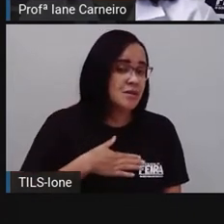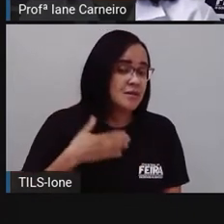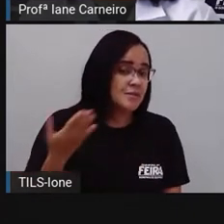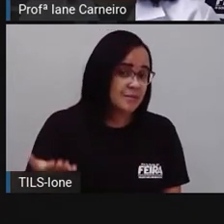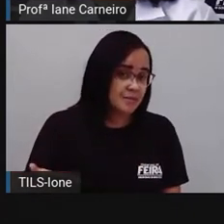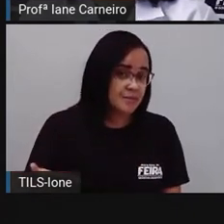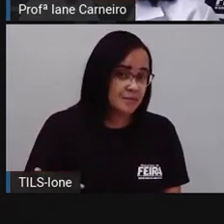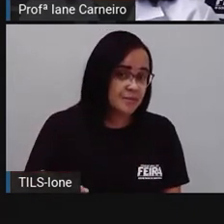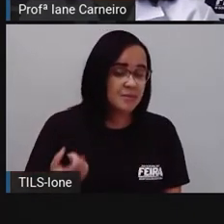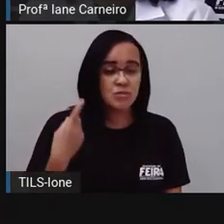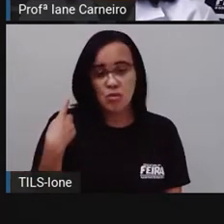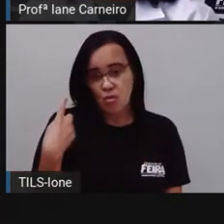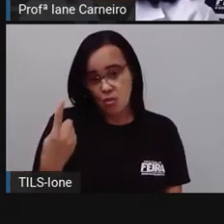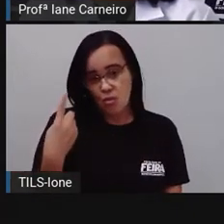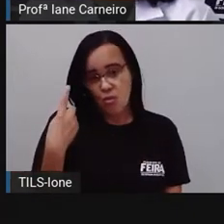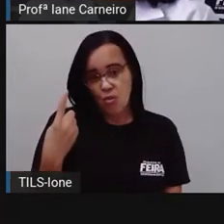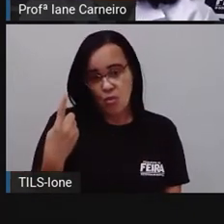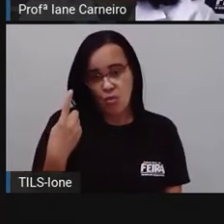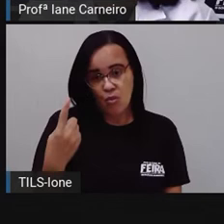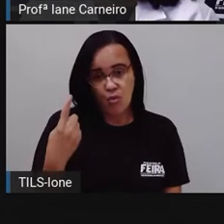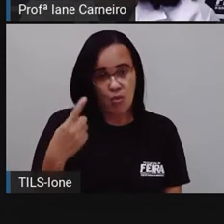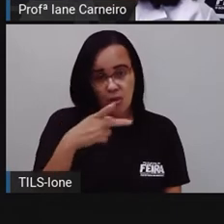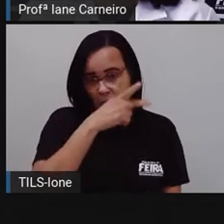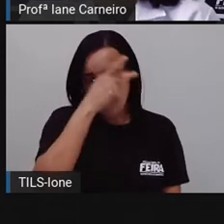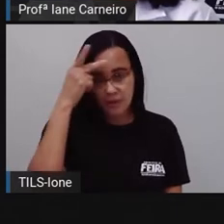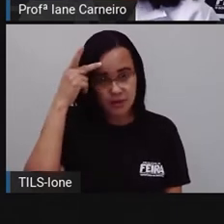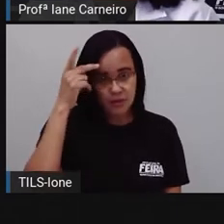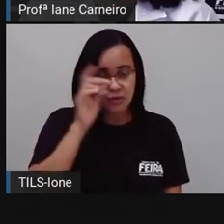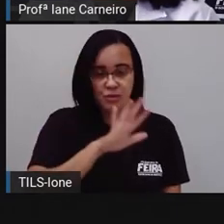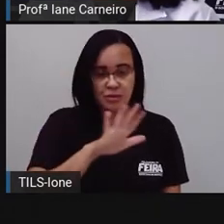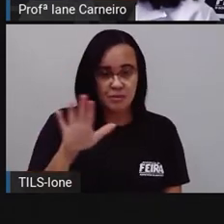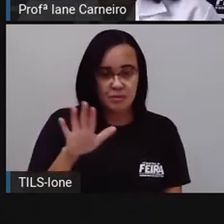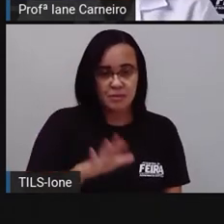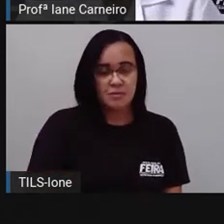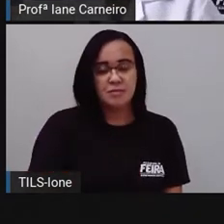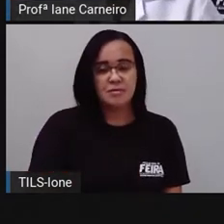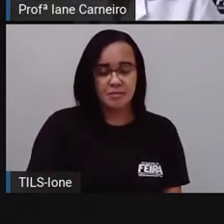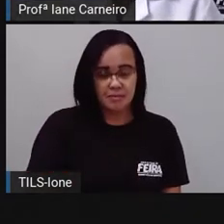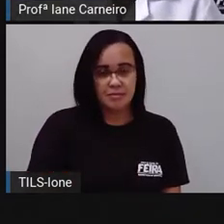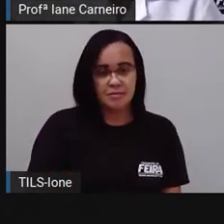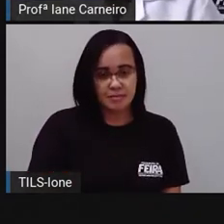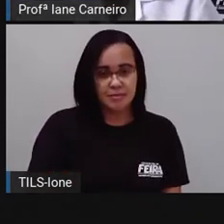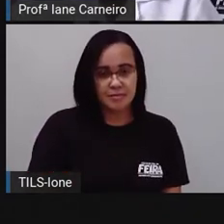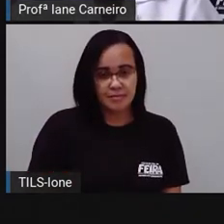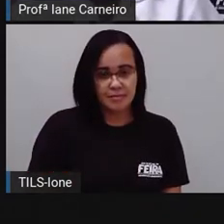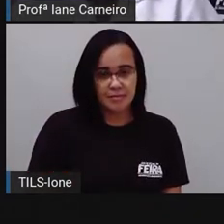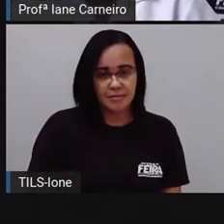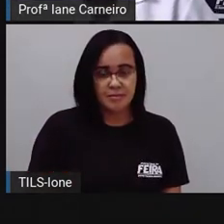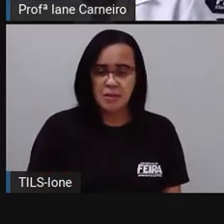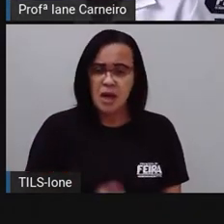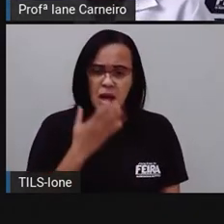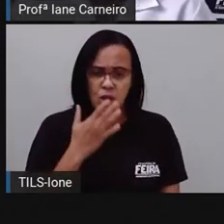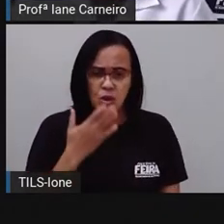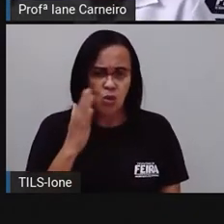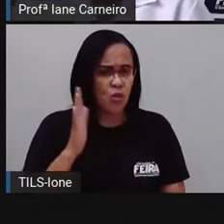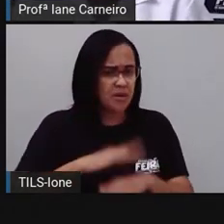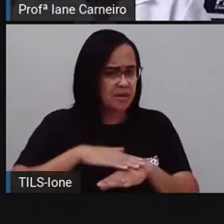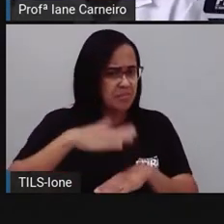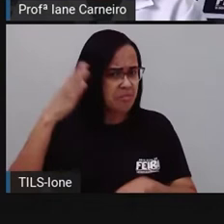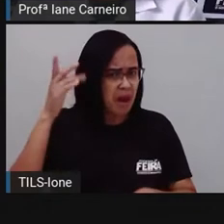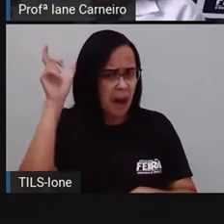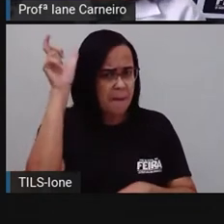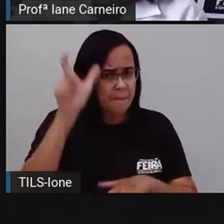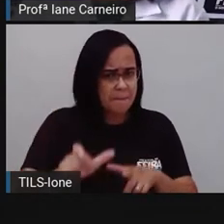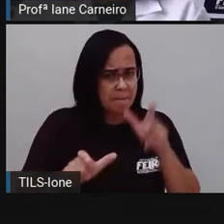Quantas pessoas? Também uma pessoa. Qual é a cor que tem mais gente que gosta dela, né? É a cor